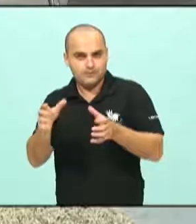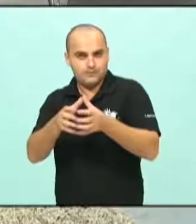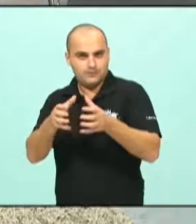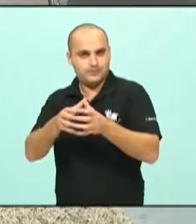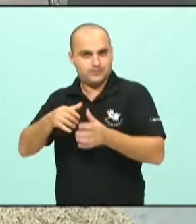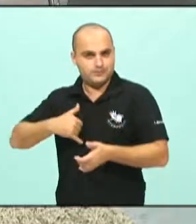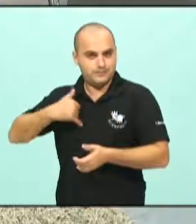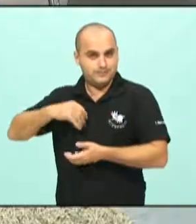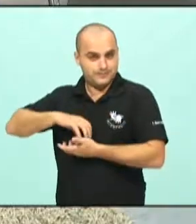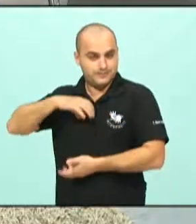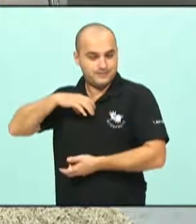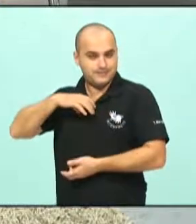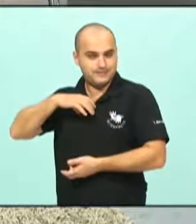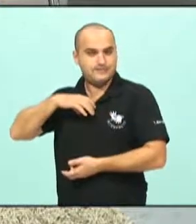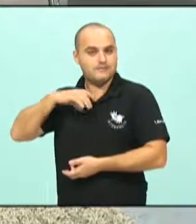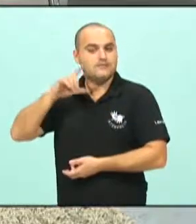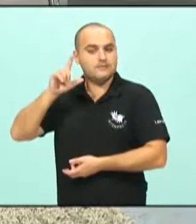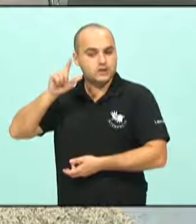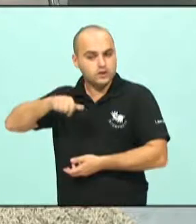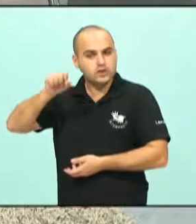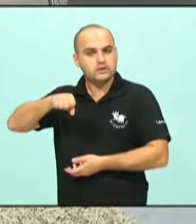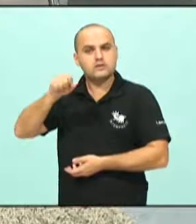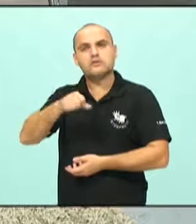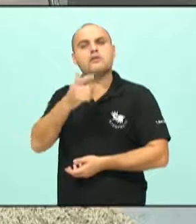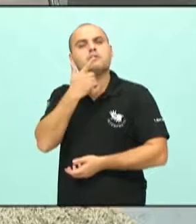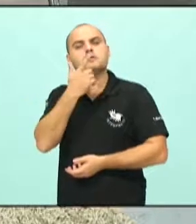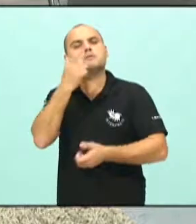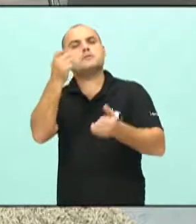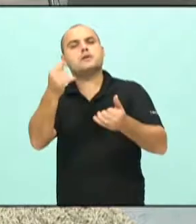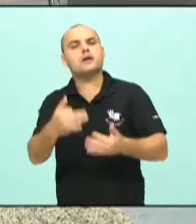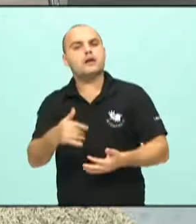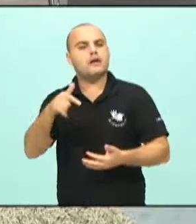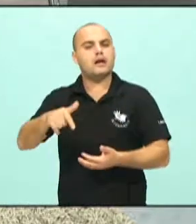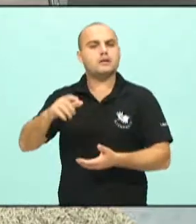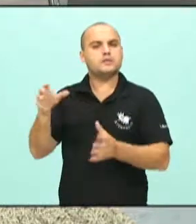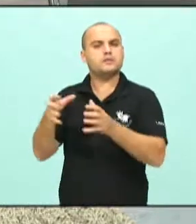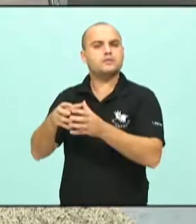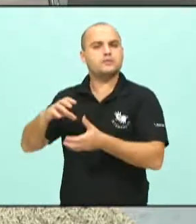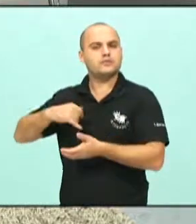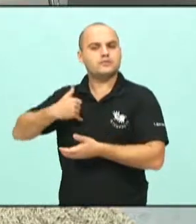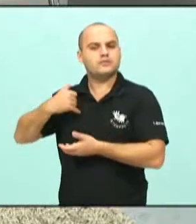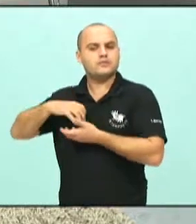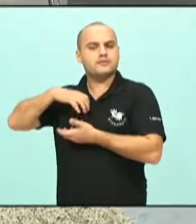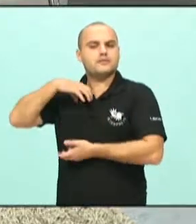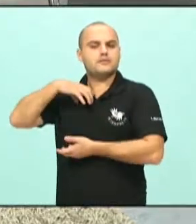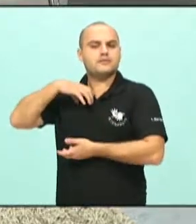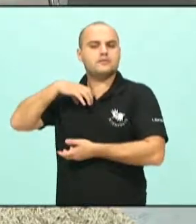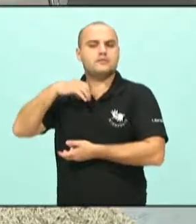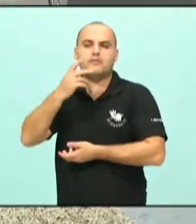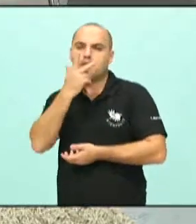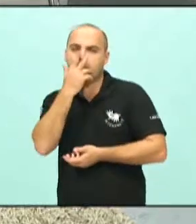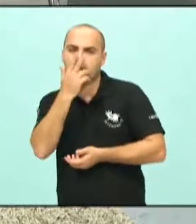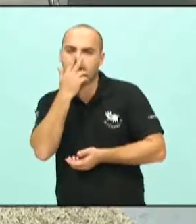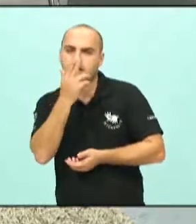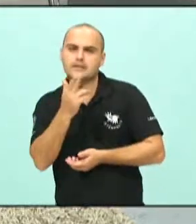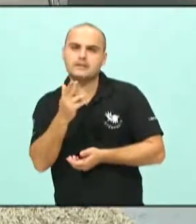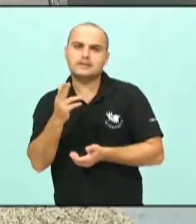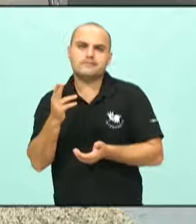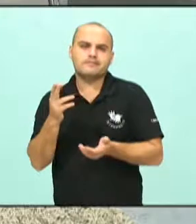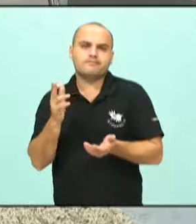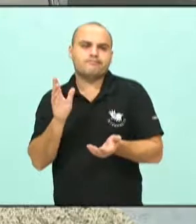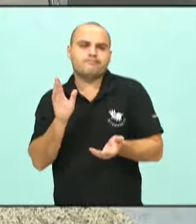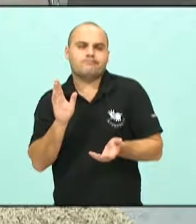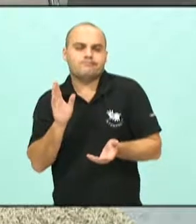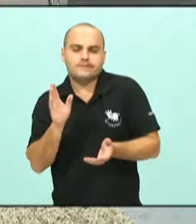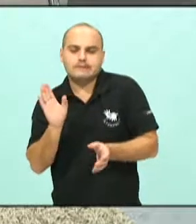eles são grupos que eu diria para ti, Carla Antônio, que não estão devidamente enquadrados dentro